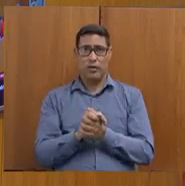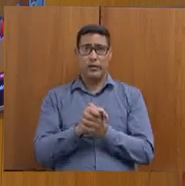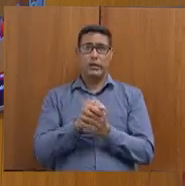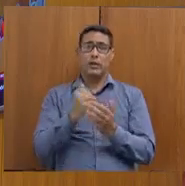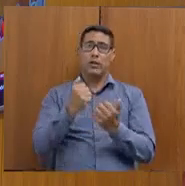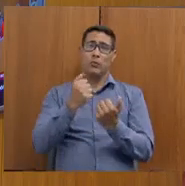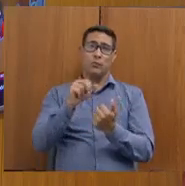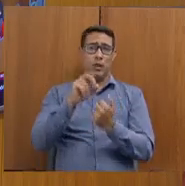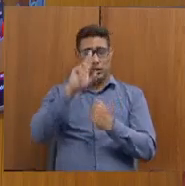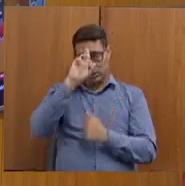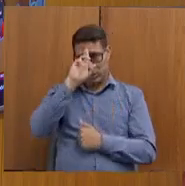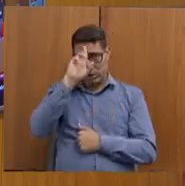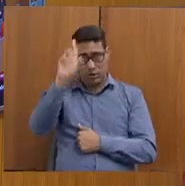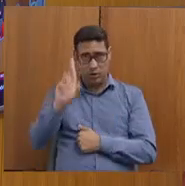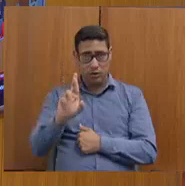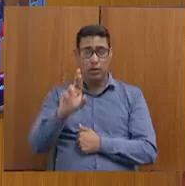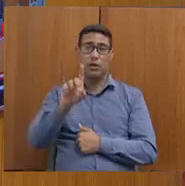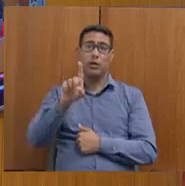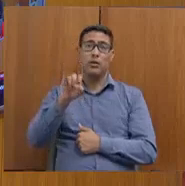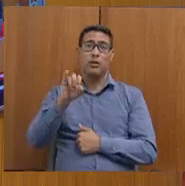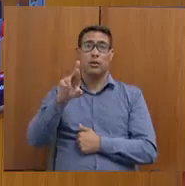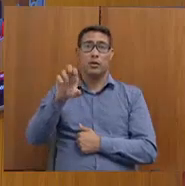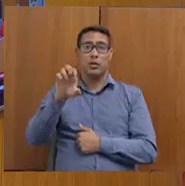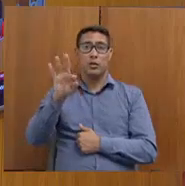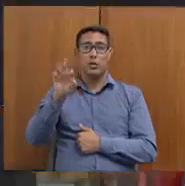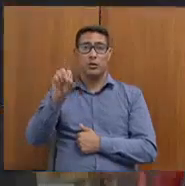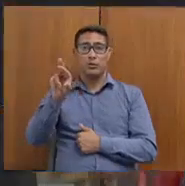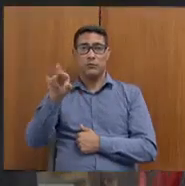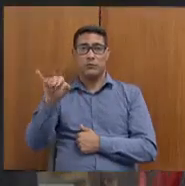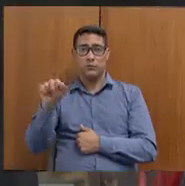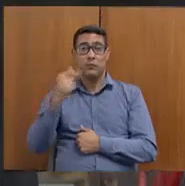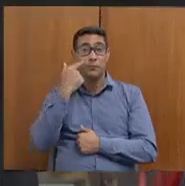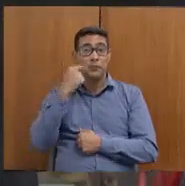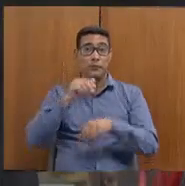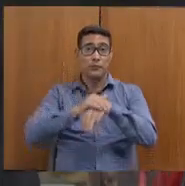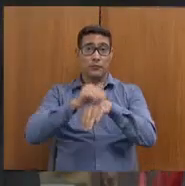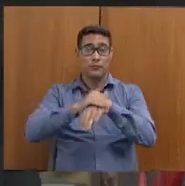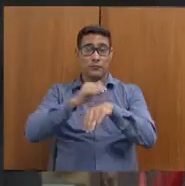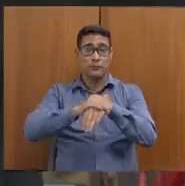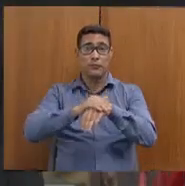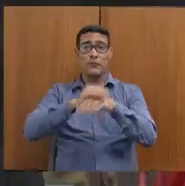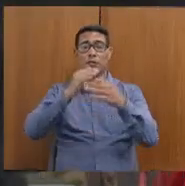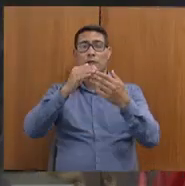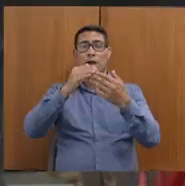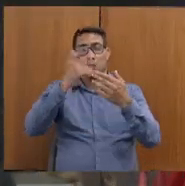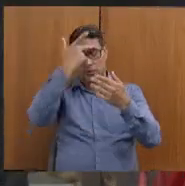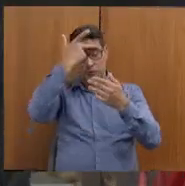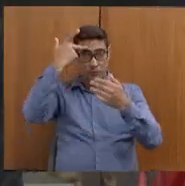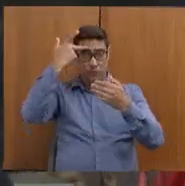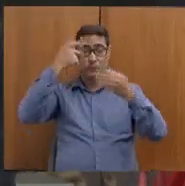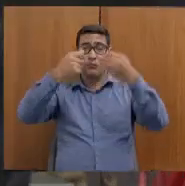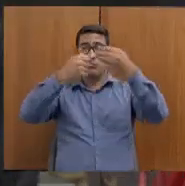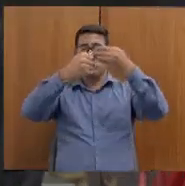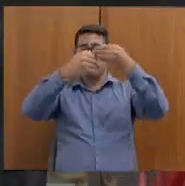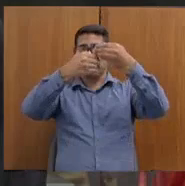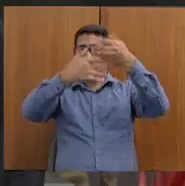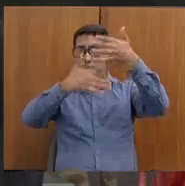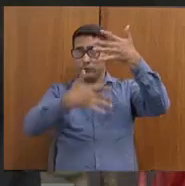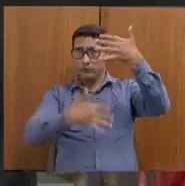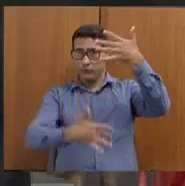uma diretoria, porque eu realmente estava olhando aqui o organograma da CDS, e não tem, não consta nenhuma